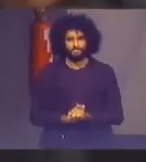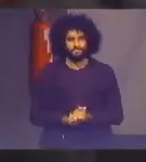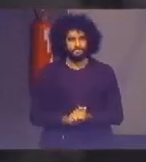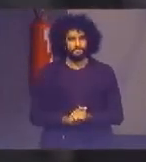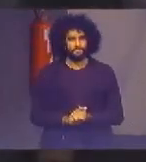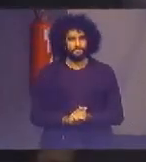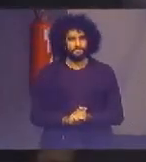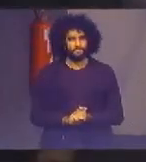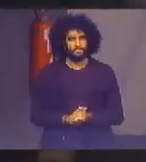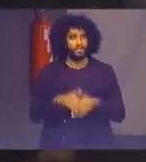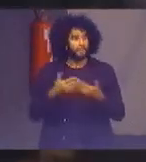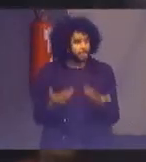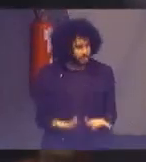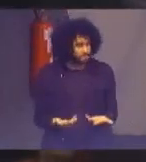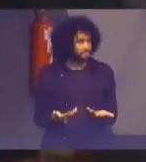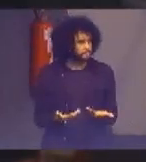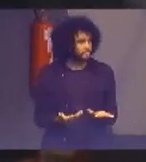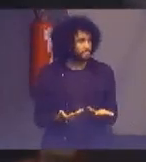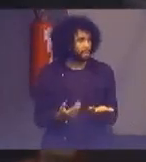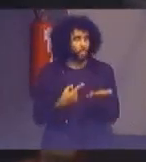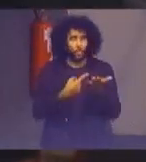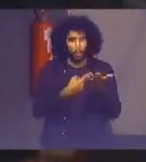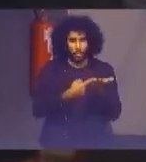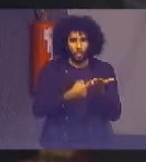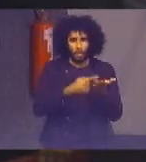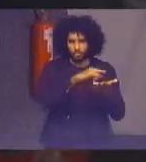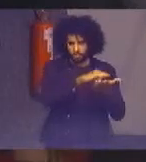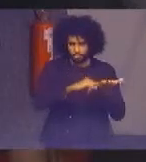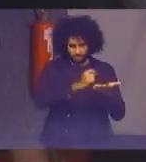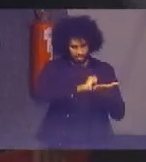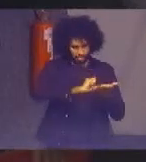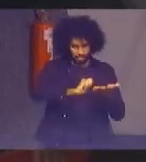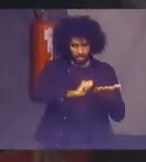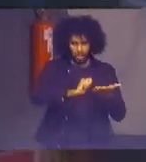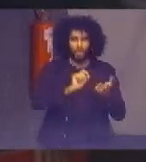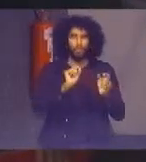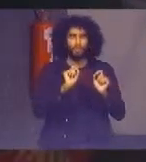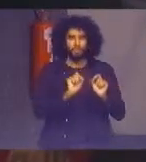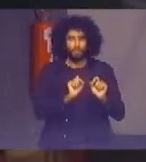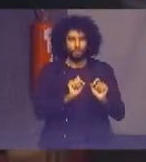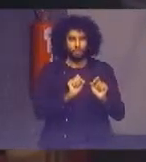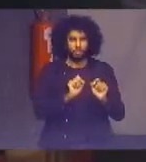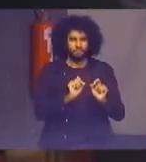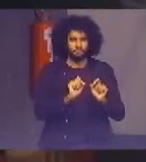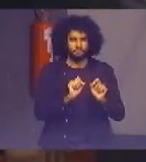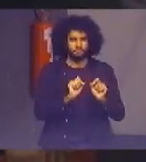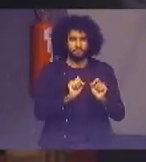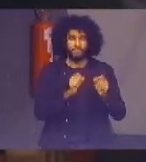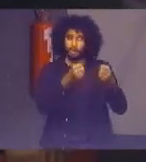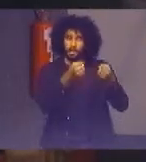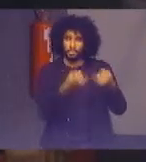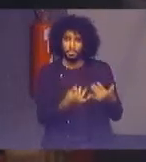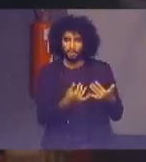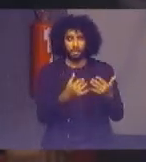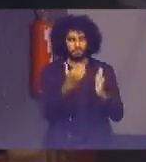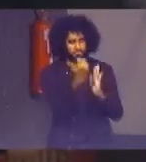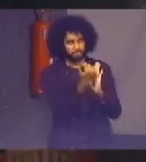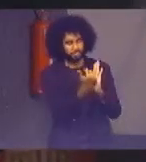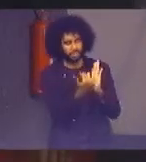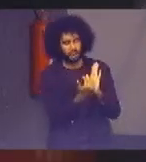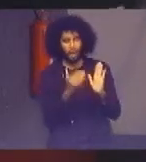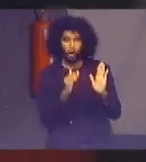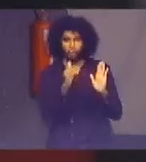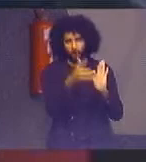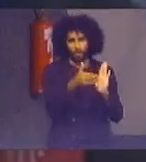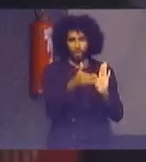acordo, o nosso EMOIU, ele vai endereçar questões específicas da Agenda